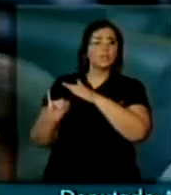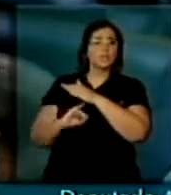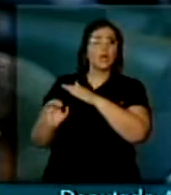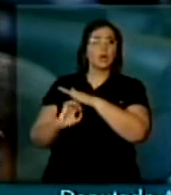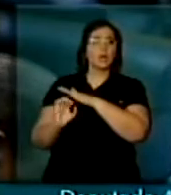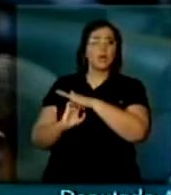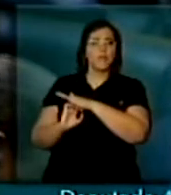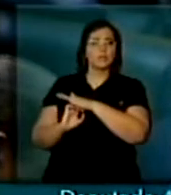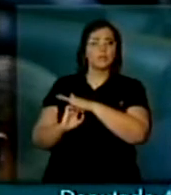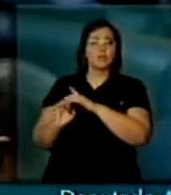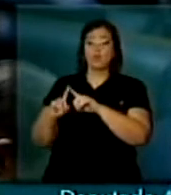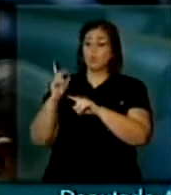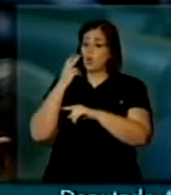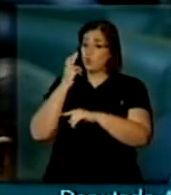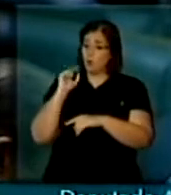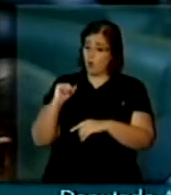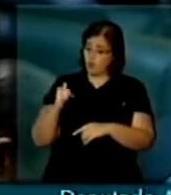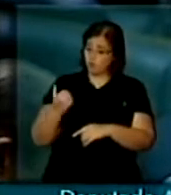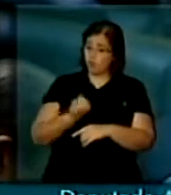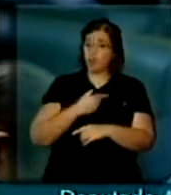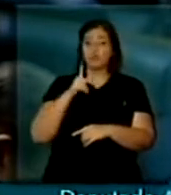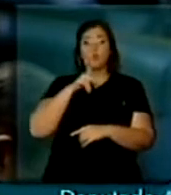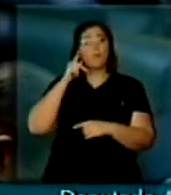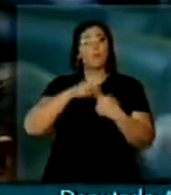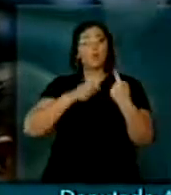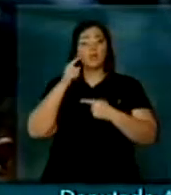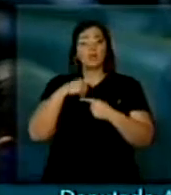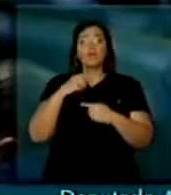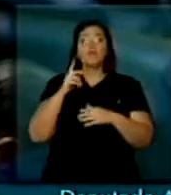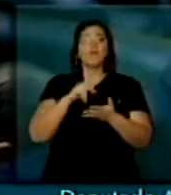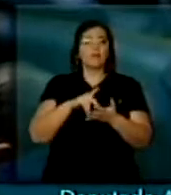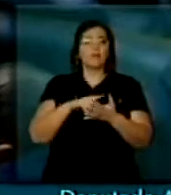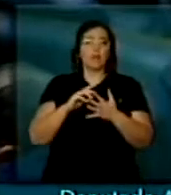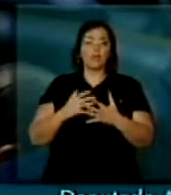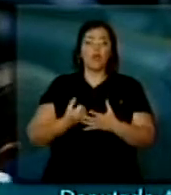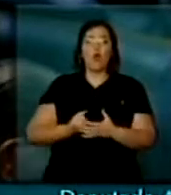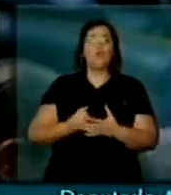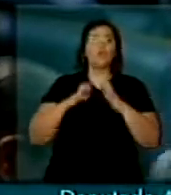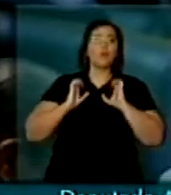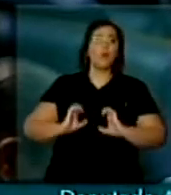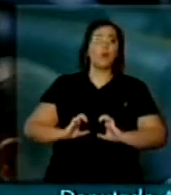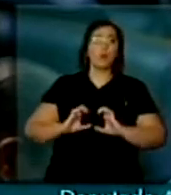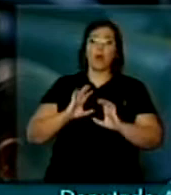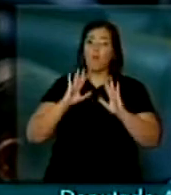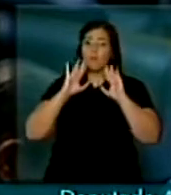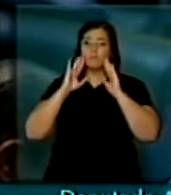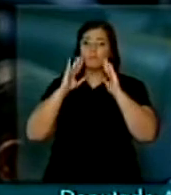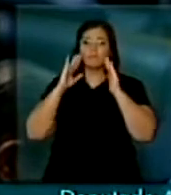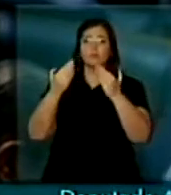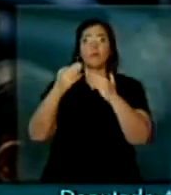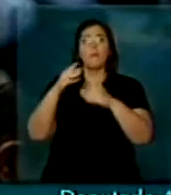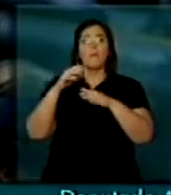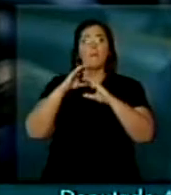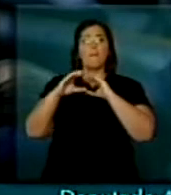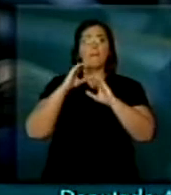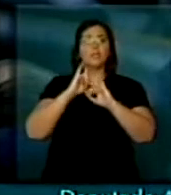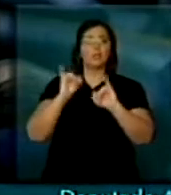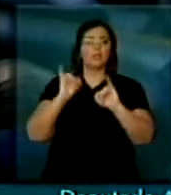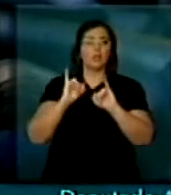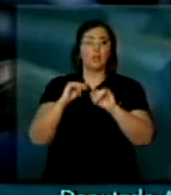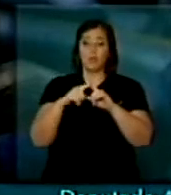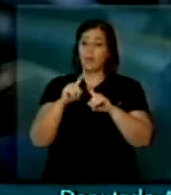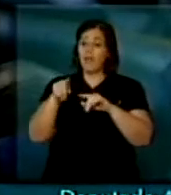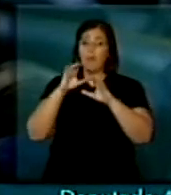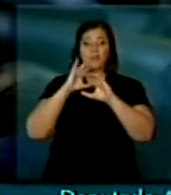geralmente nós políticos temos a covardia moral perante a mídia. É a mídia que nos acovarda, é a mídia que